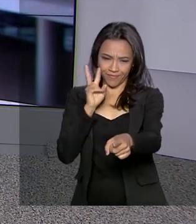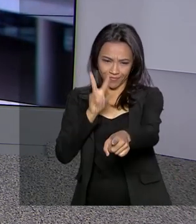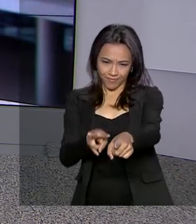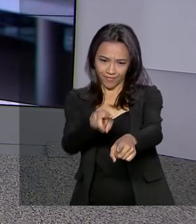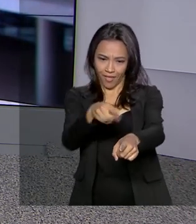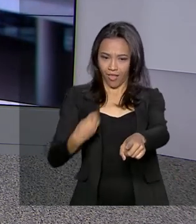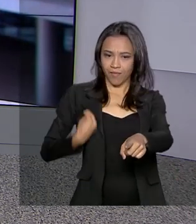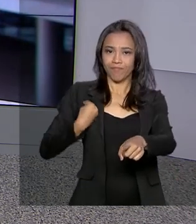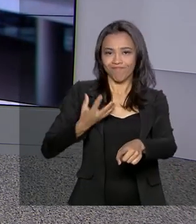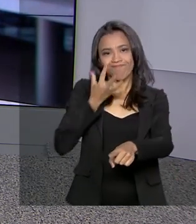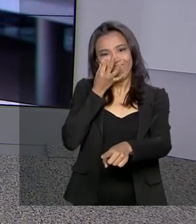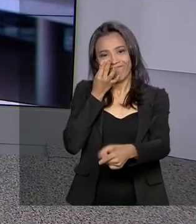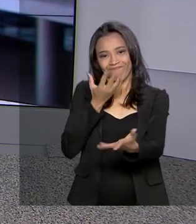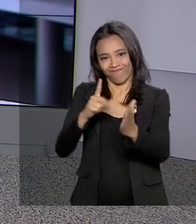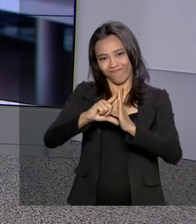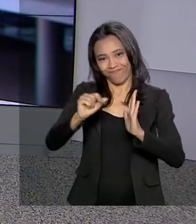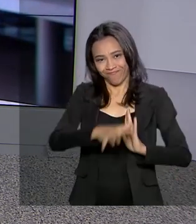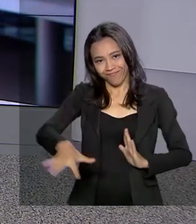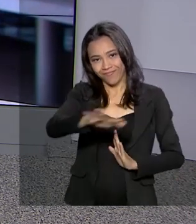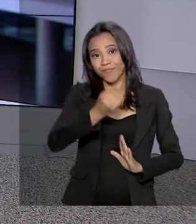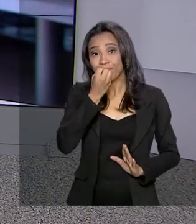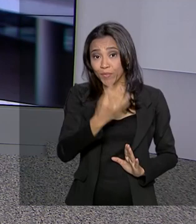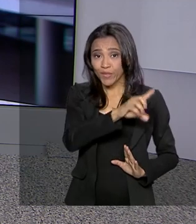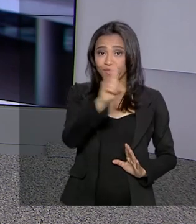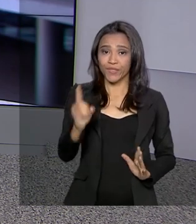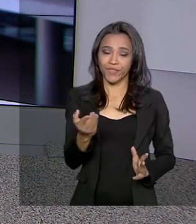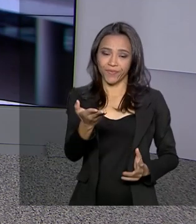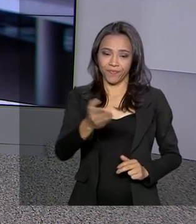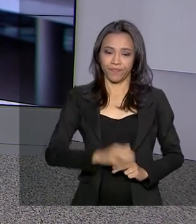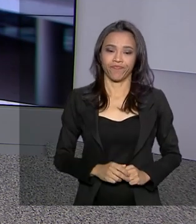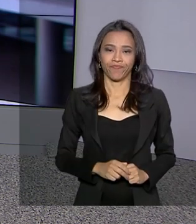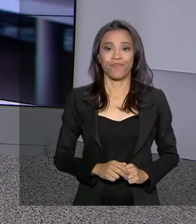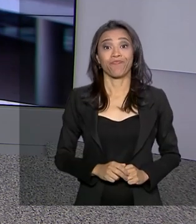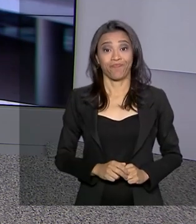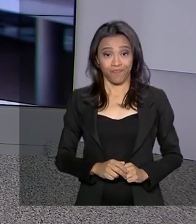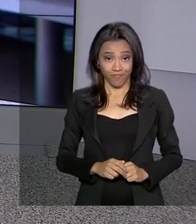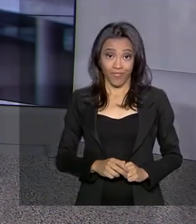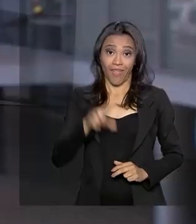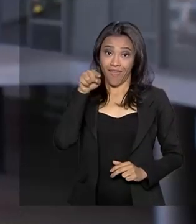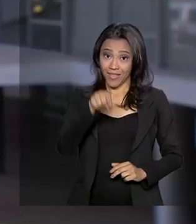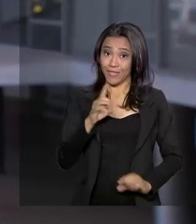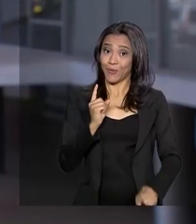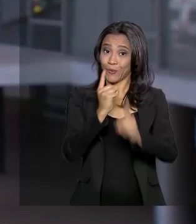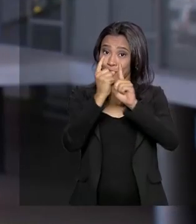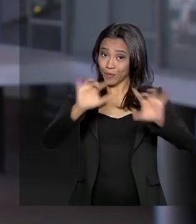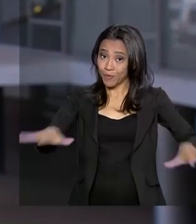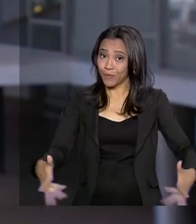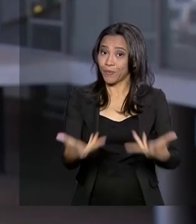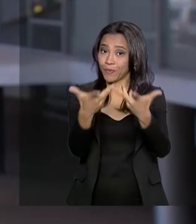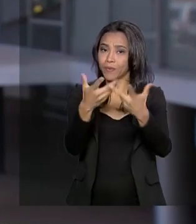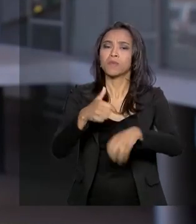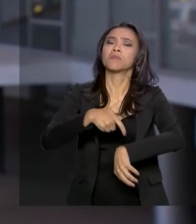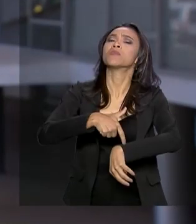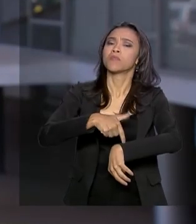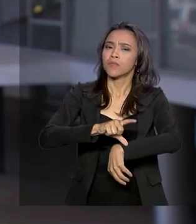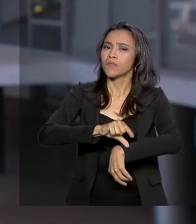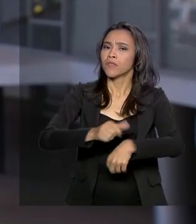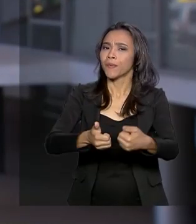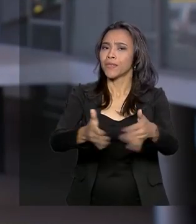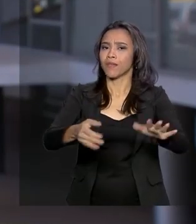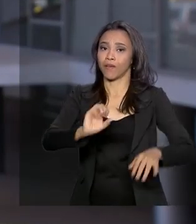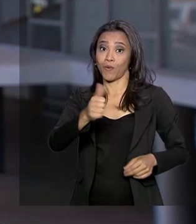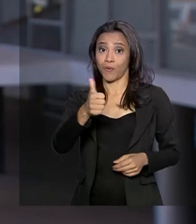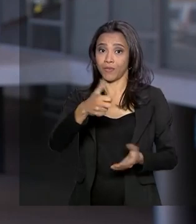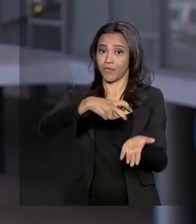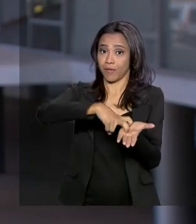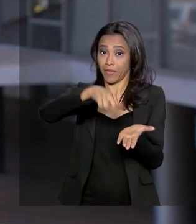Luciana Colares de Holanda. Olá, Luciana. Bom dia para você. Olha, Renata, essa cerimônia está prevista para começar às 11 horas da manhã,